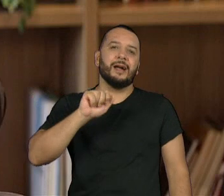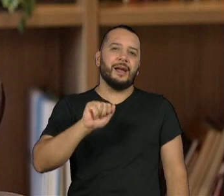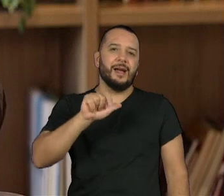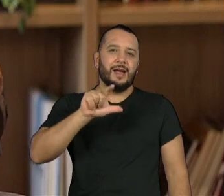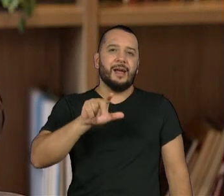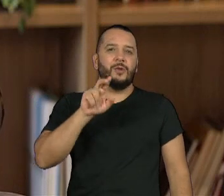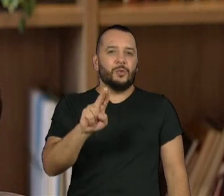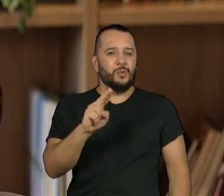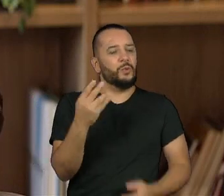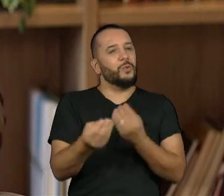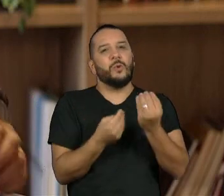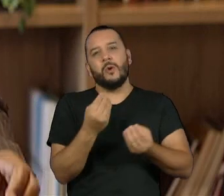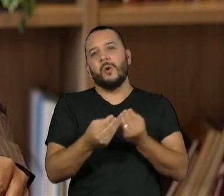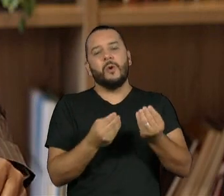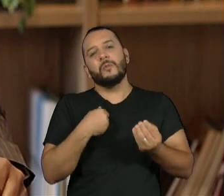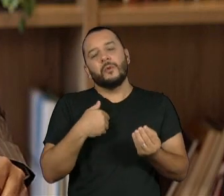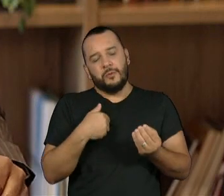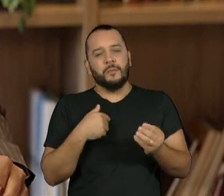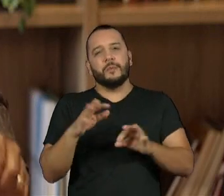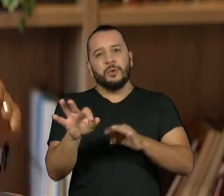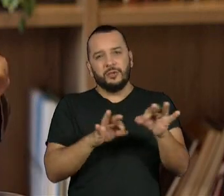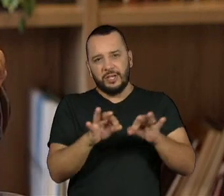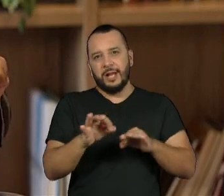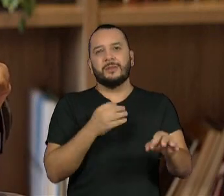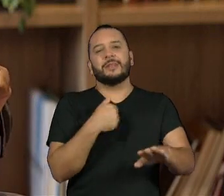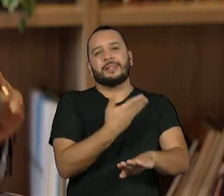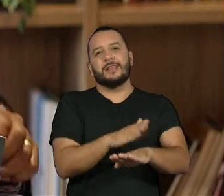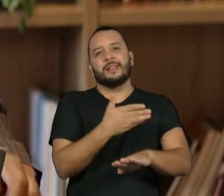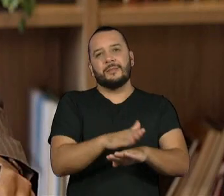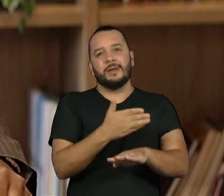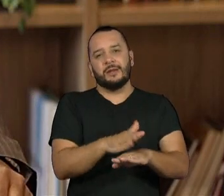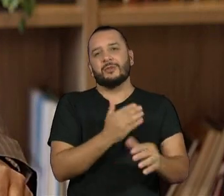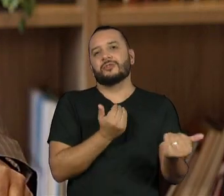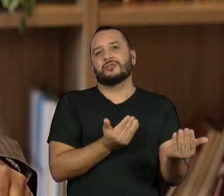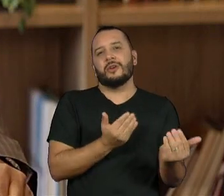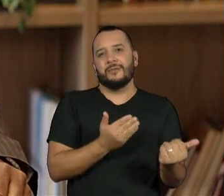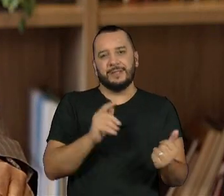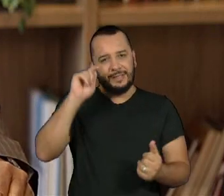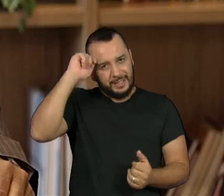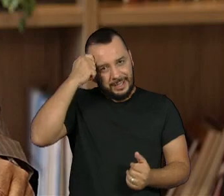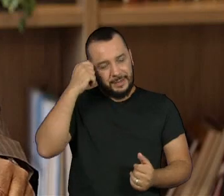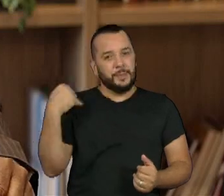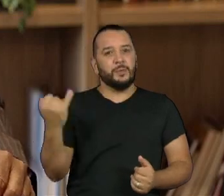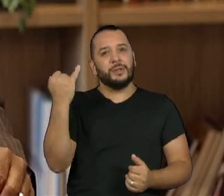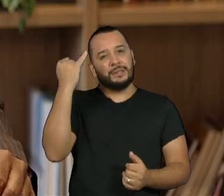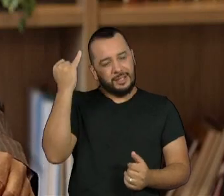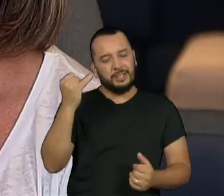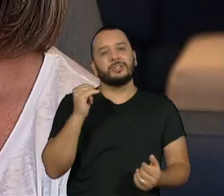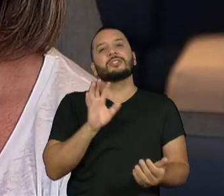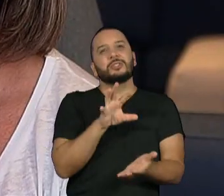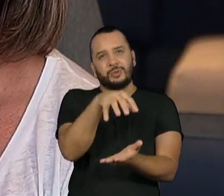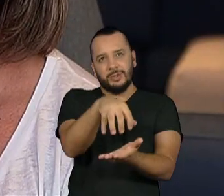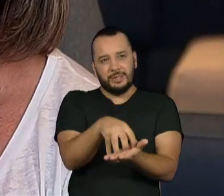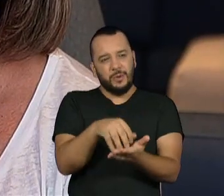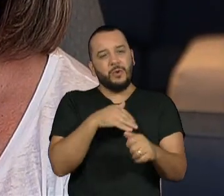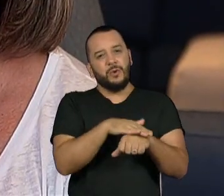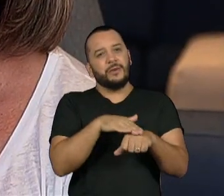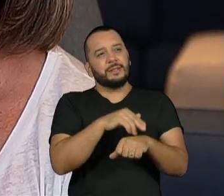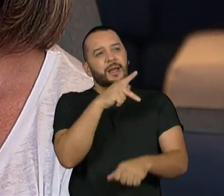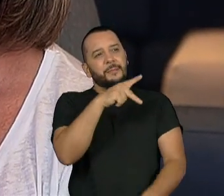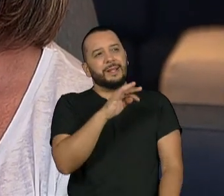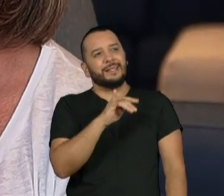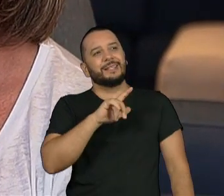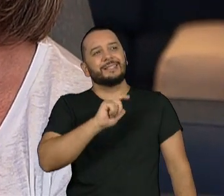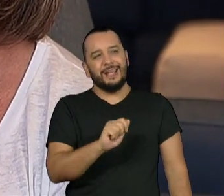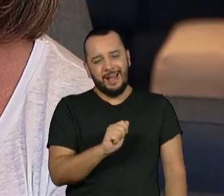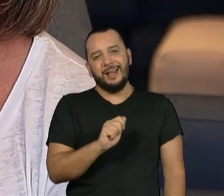exclusivo de trainee para jovens negros dessa importante instituição. e vim falar sobre isso com Patrícia Pugas, que é